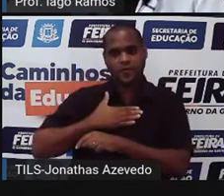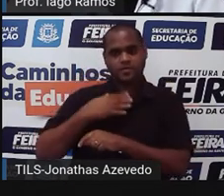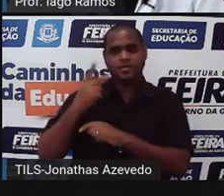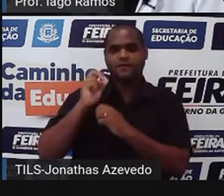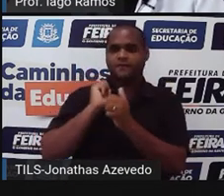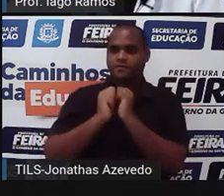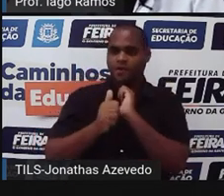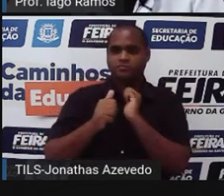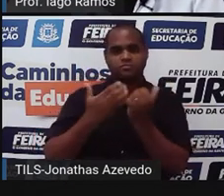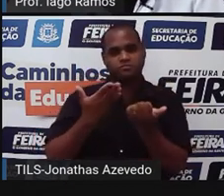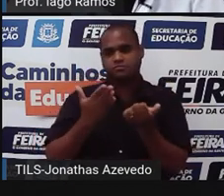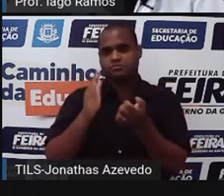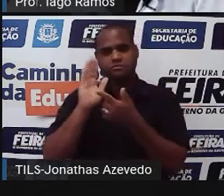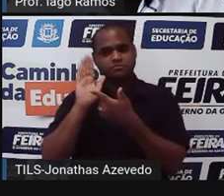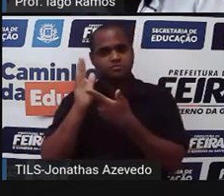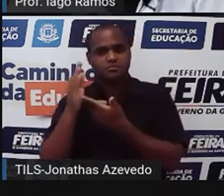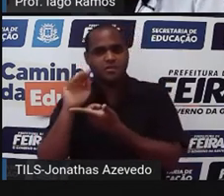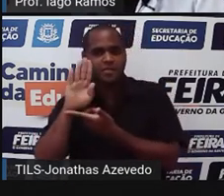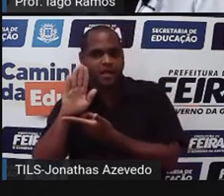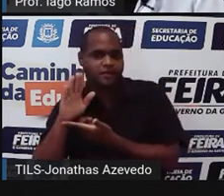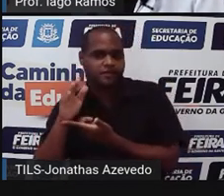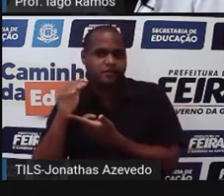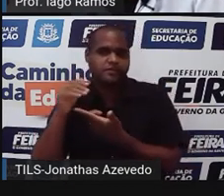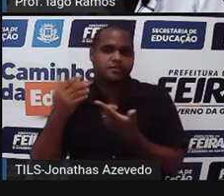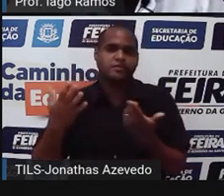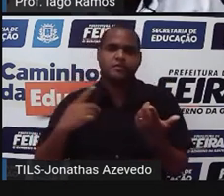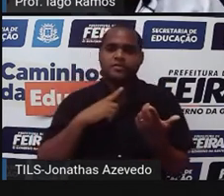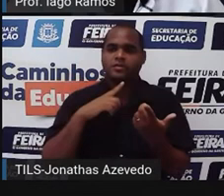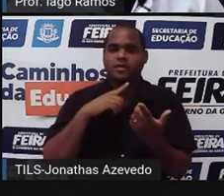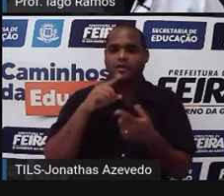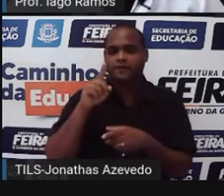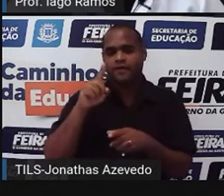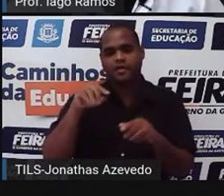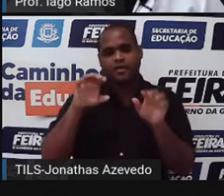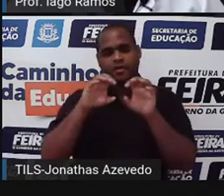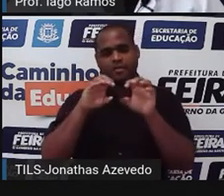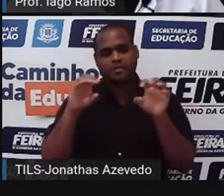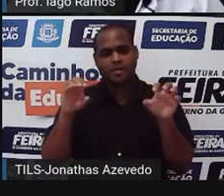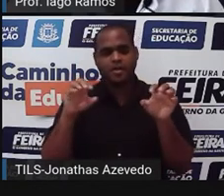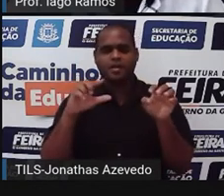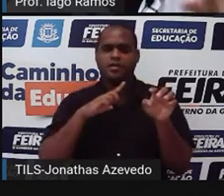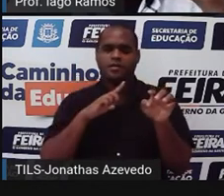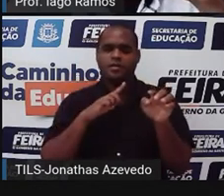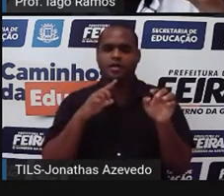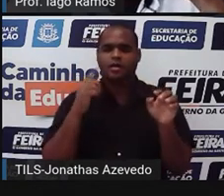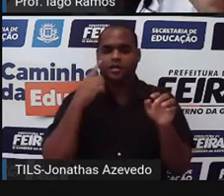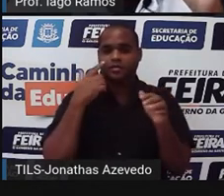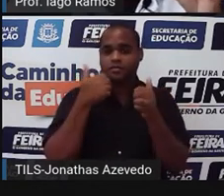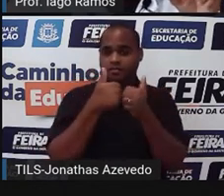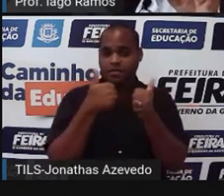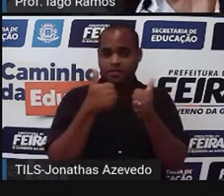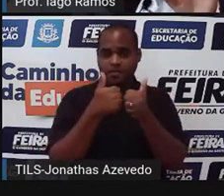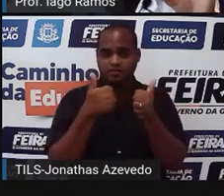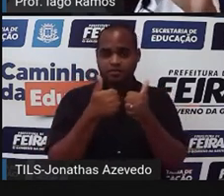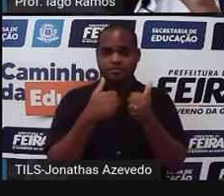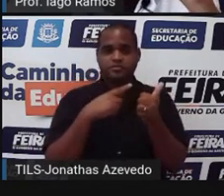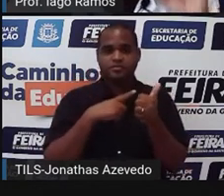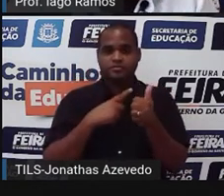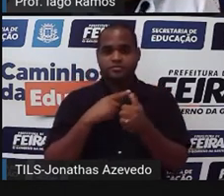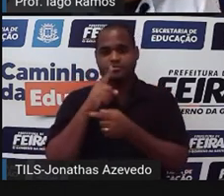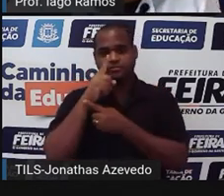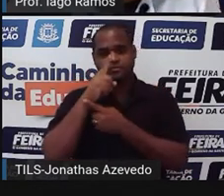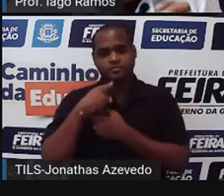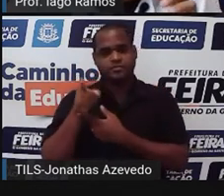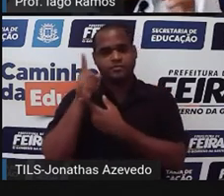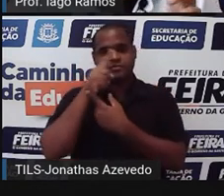futebol e basquete. Então eu vou mexer nos círculos ali pra aproximar o círculo que representa, a circunferência, na verdade, que